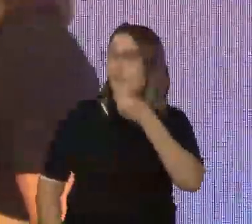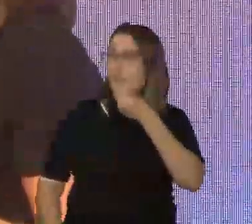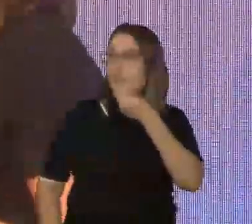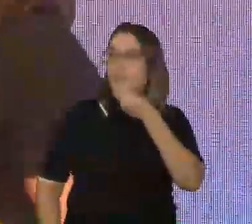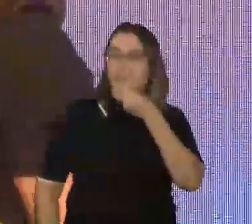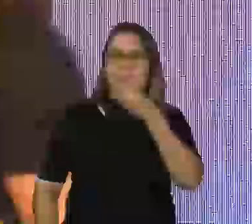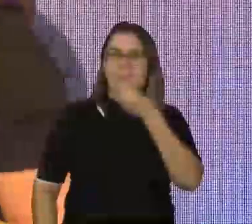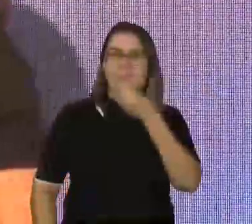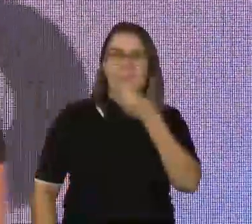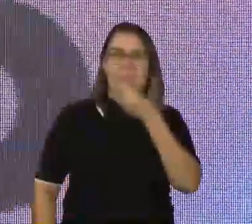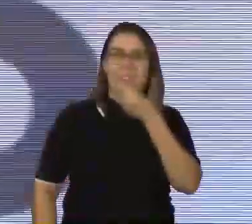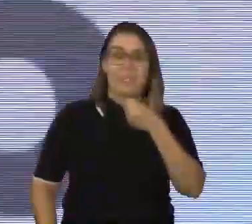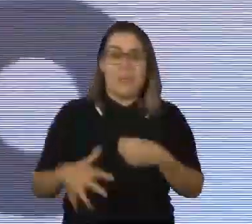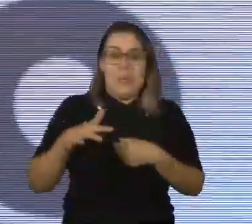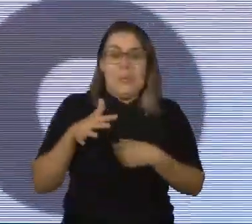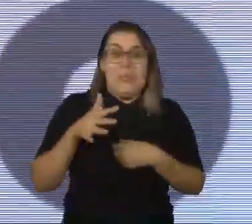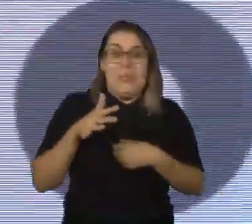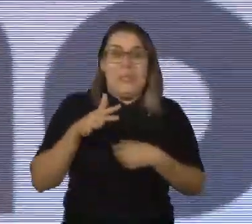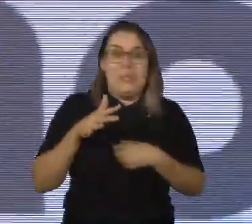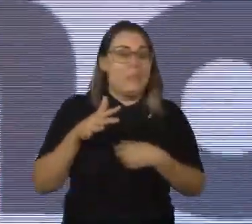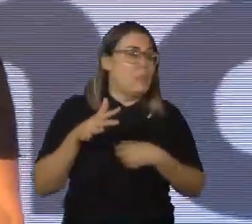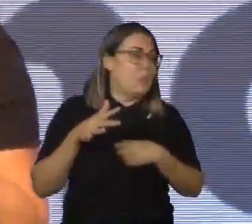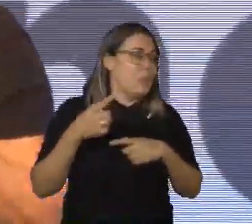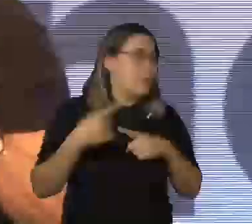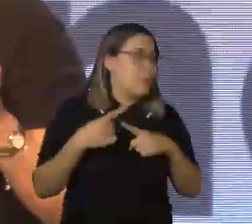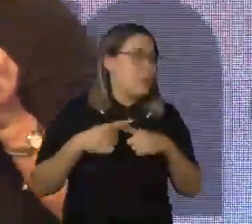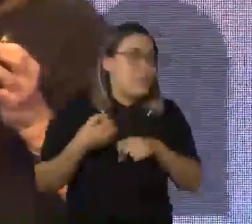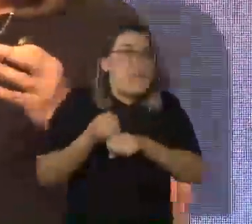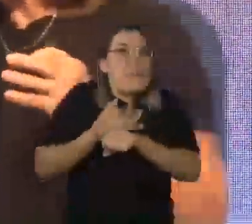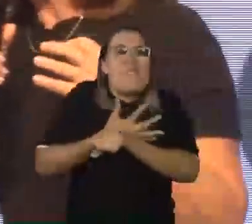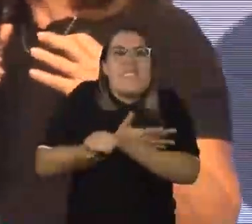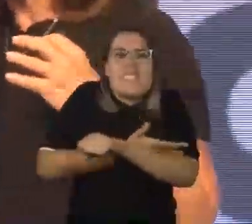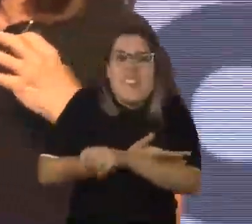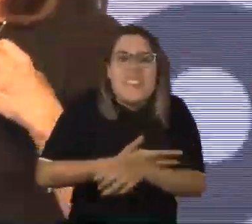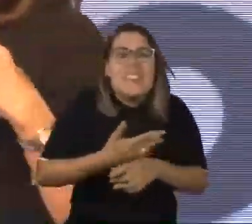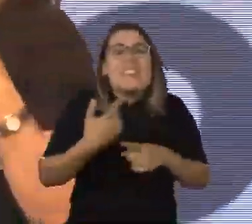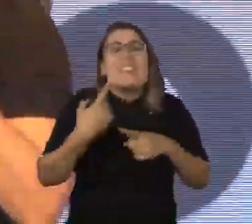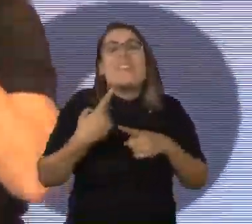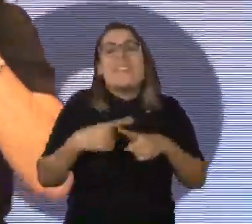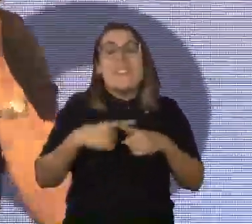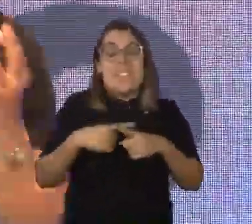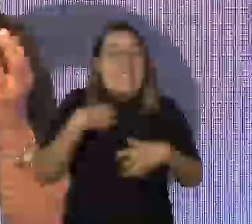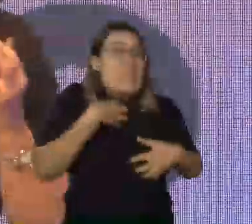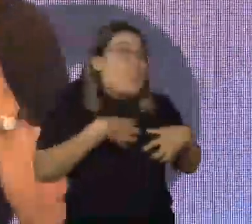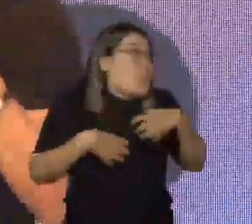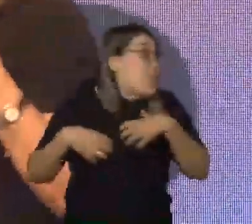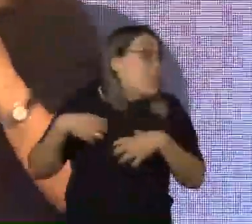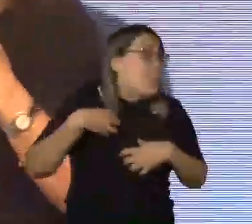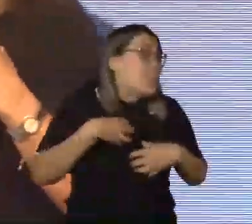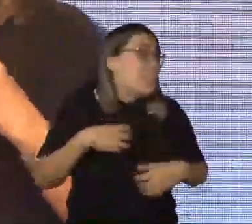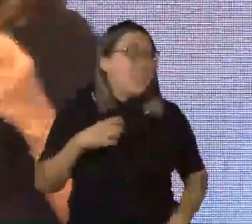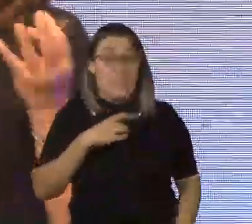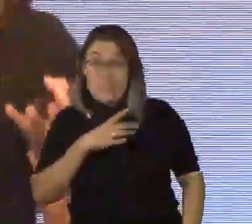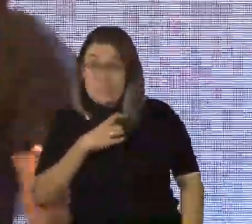E estou tremendo, porque eu estou com um misto de emoções aqui. Ao mesmo tempo de estar eufórica, eu estou